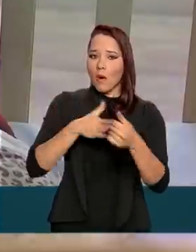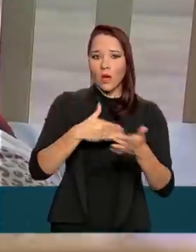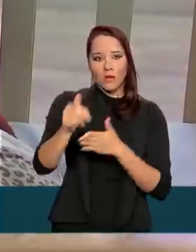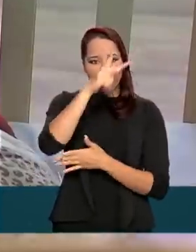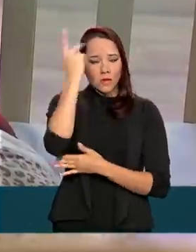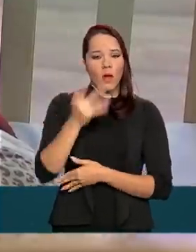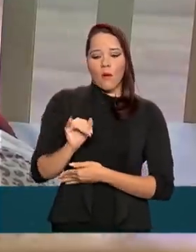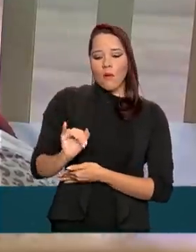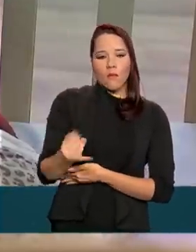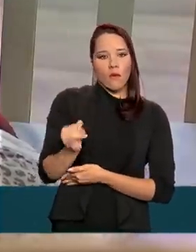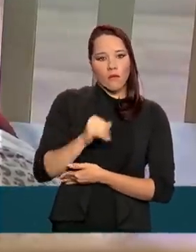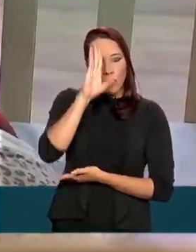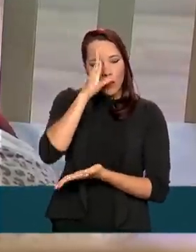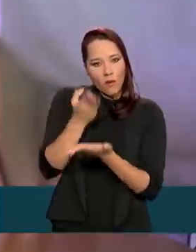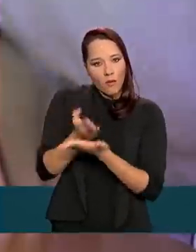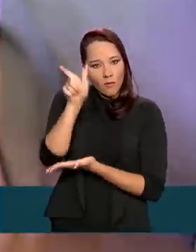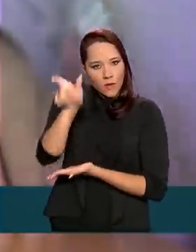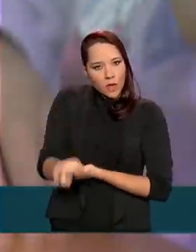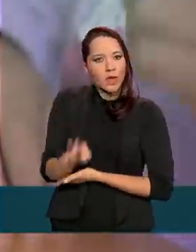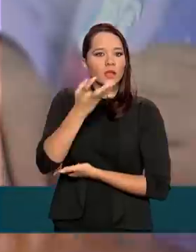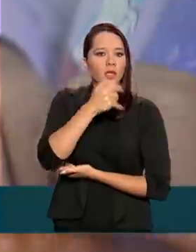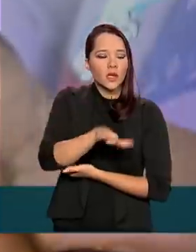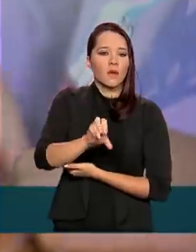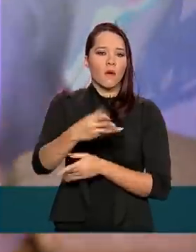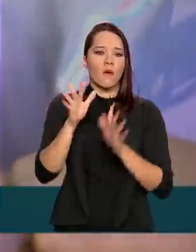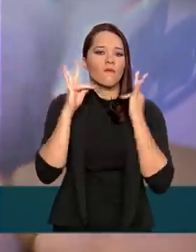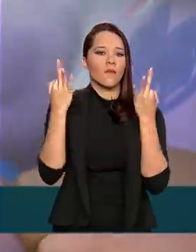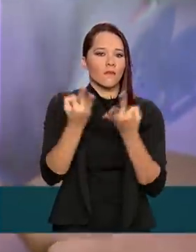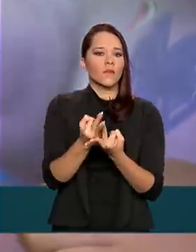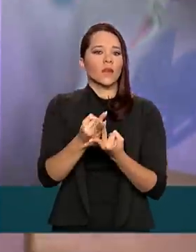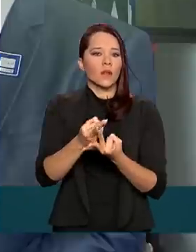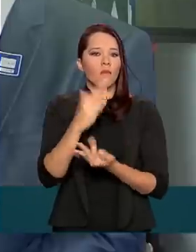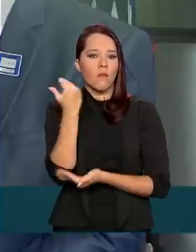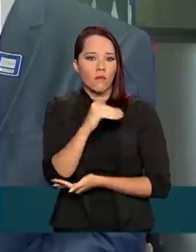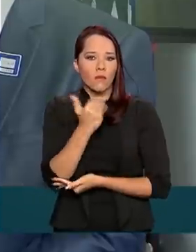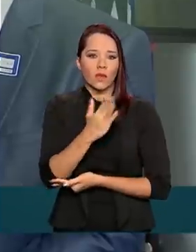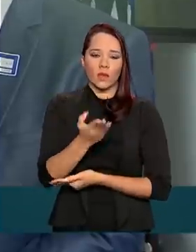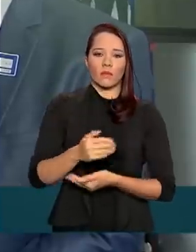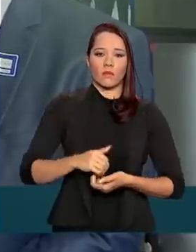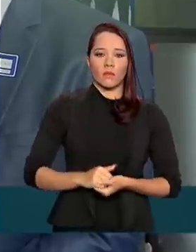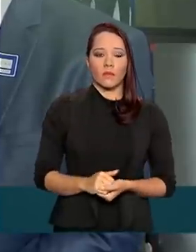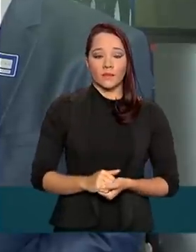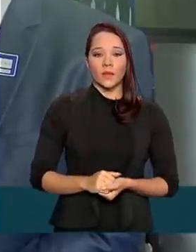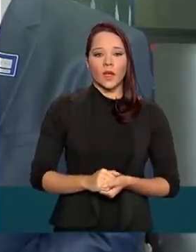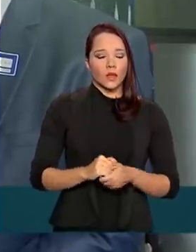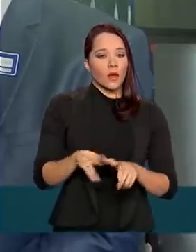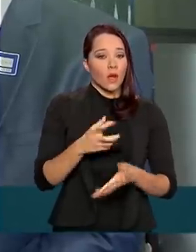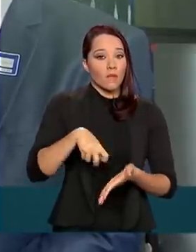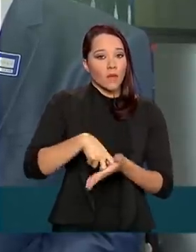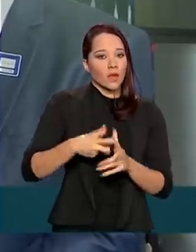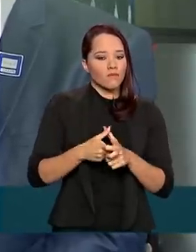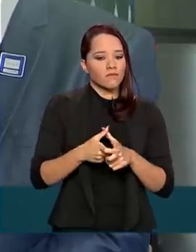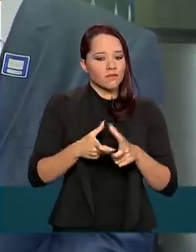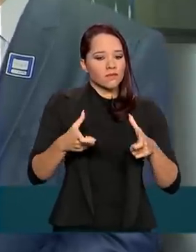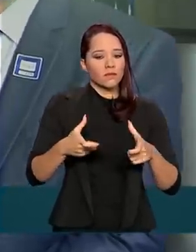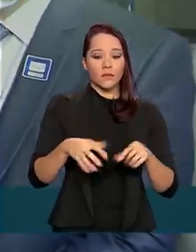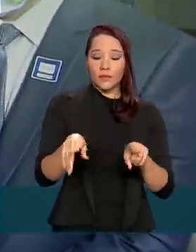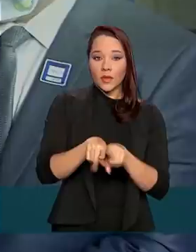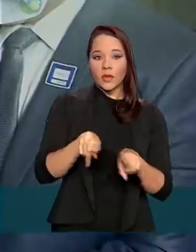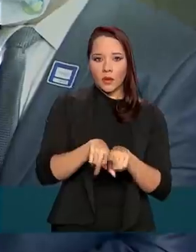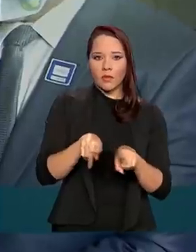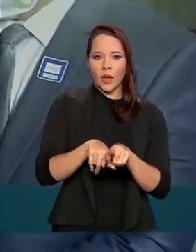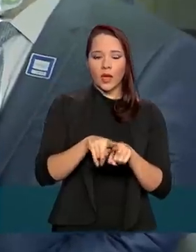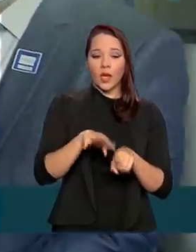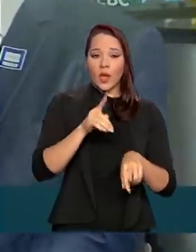beneficie da confiança da vítima ou da família para praticar o crime. O aumento da pena e também a questão da